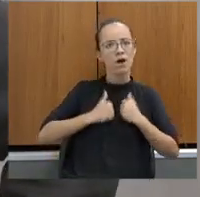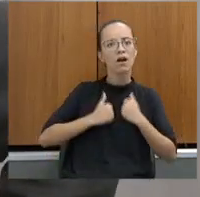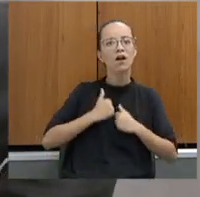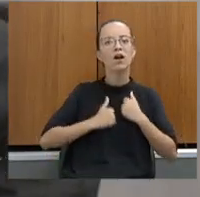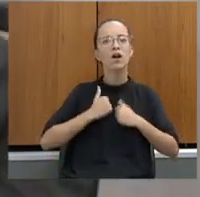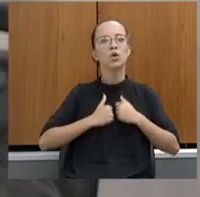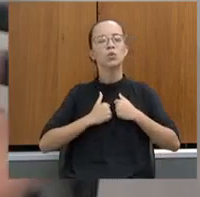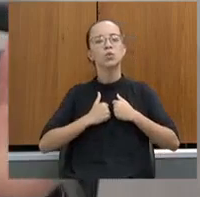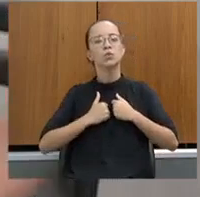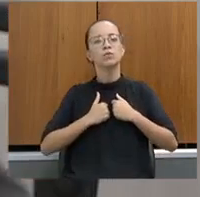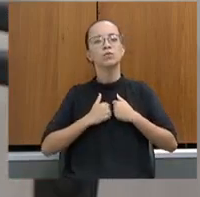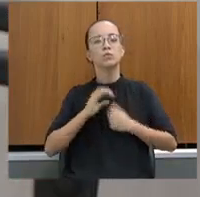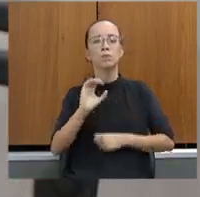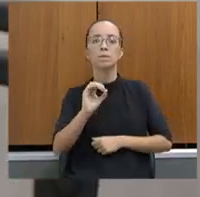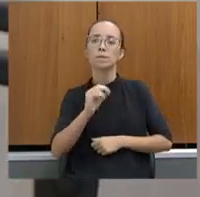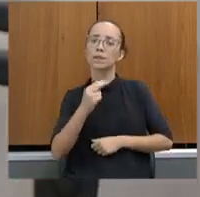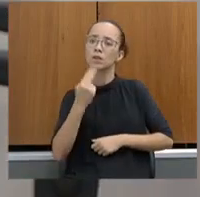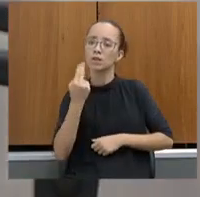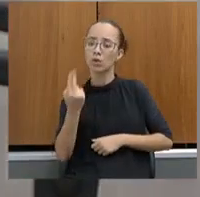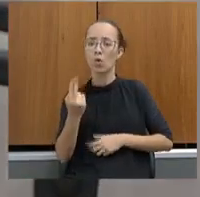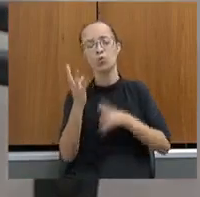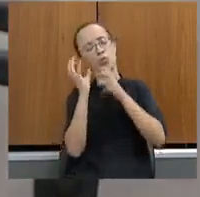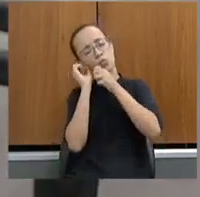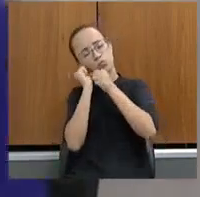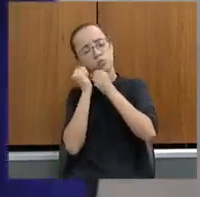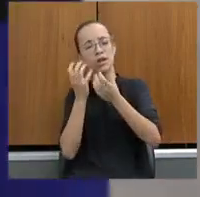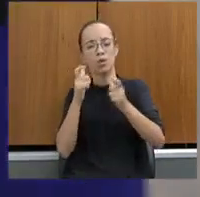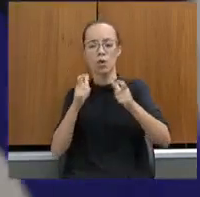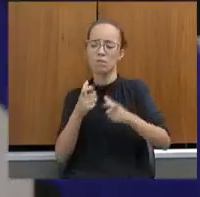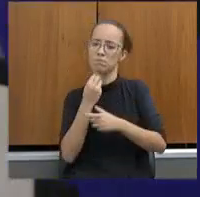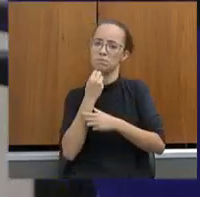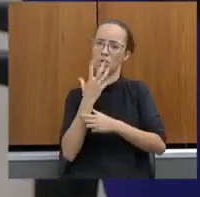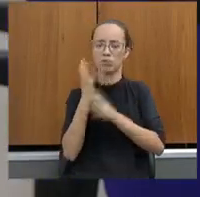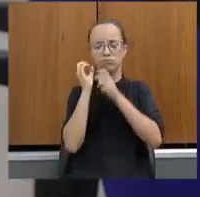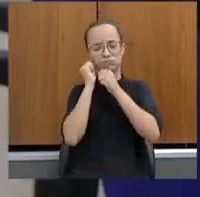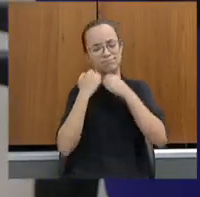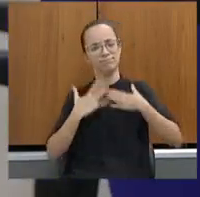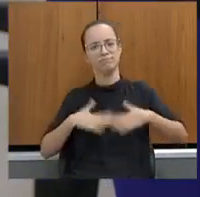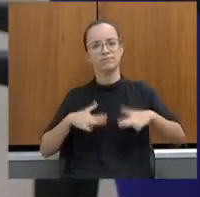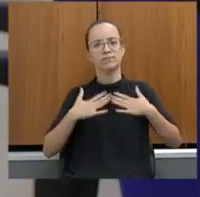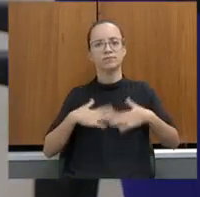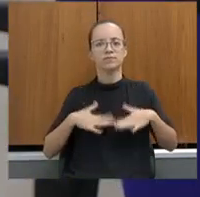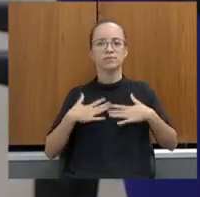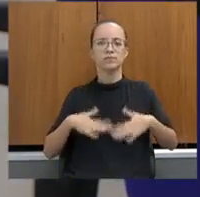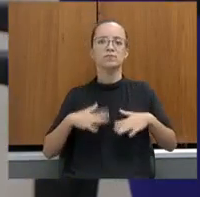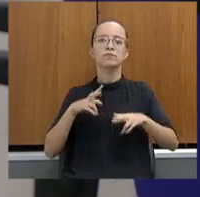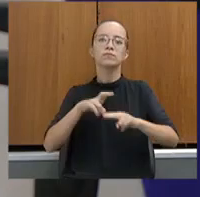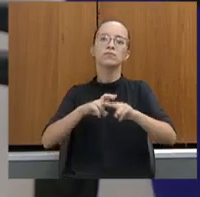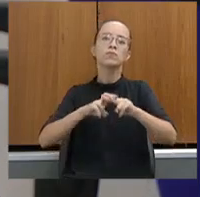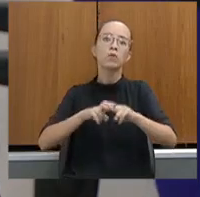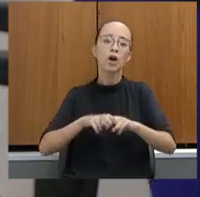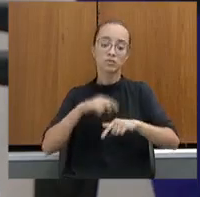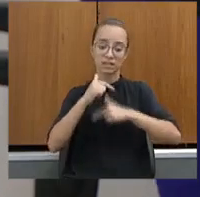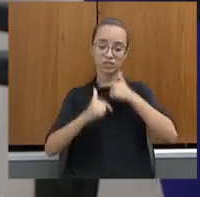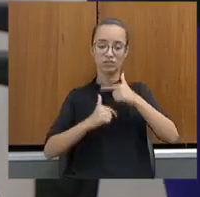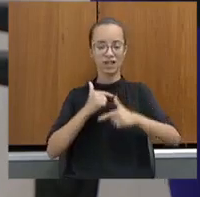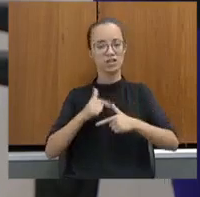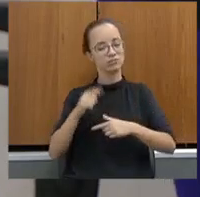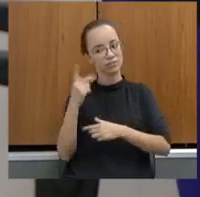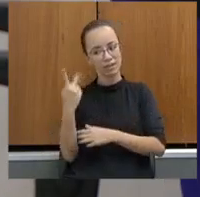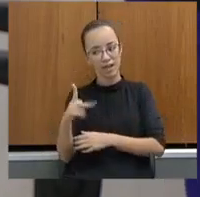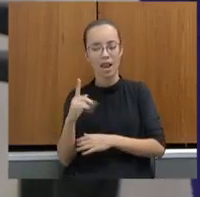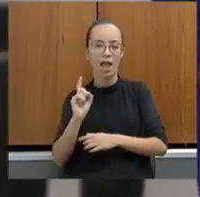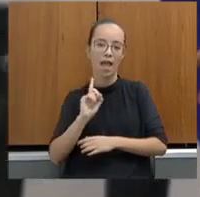para fazer o seu pernoite ali ou o momento de descanso por causa do tipo de atividade que ele exerce,